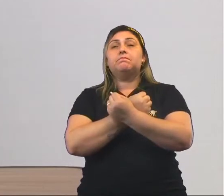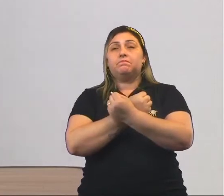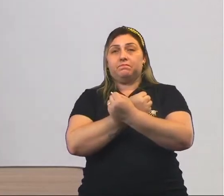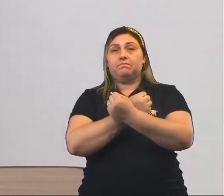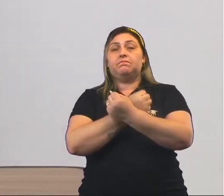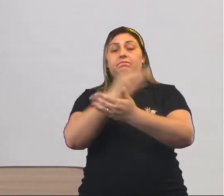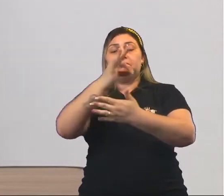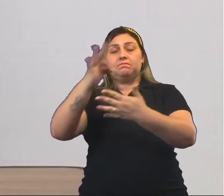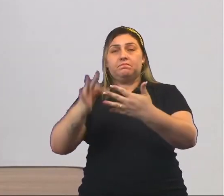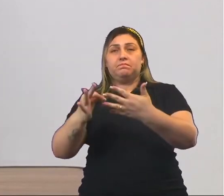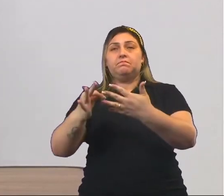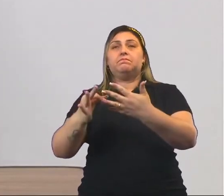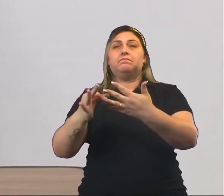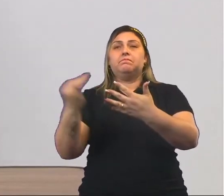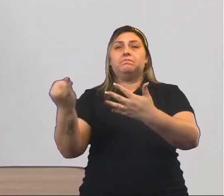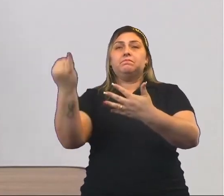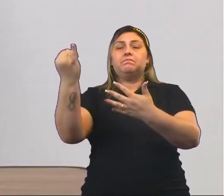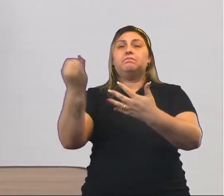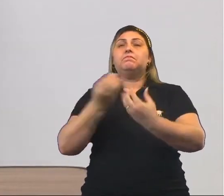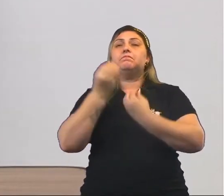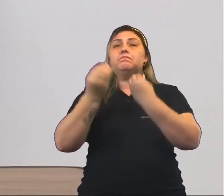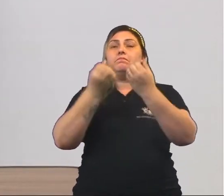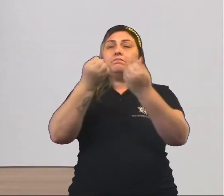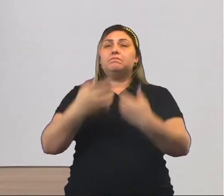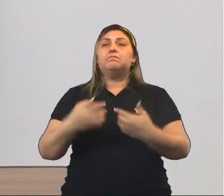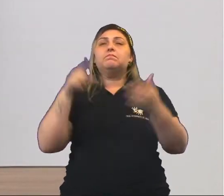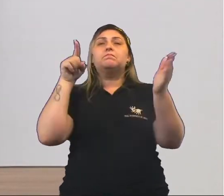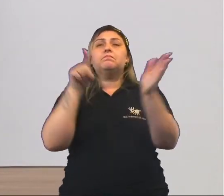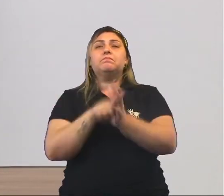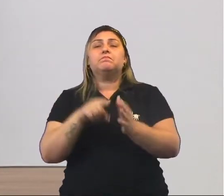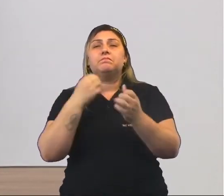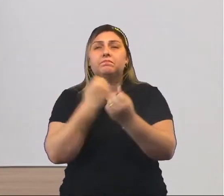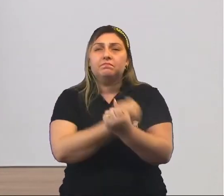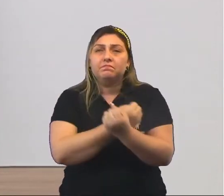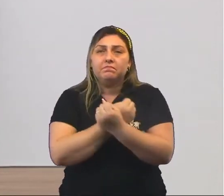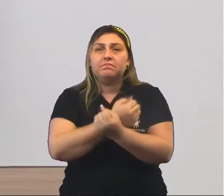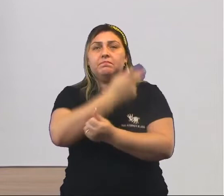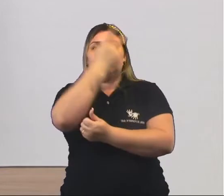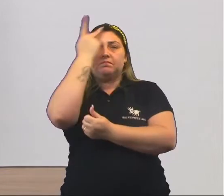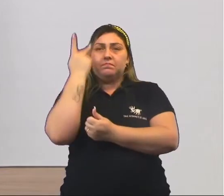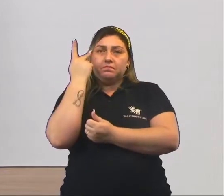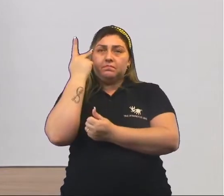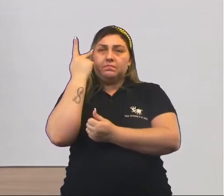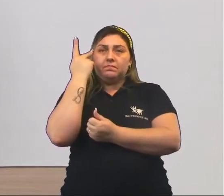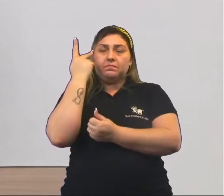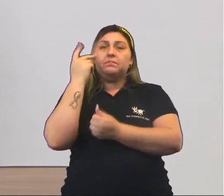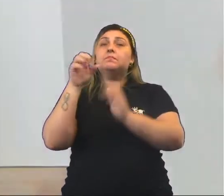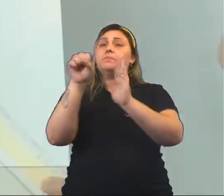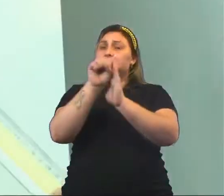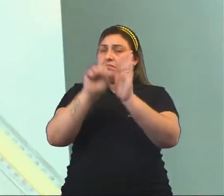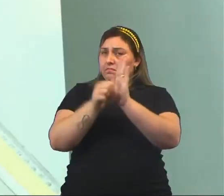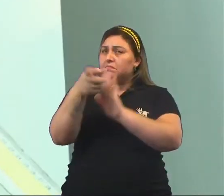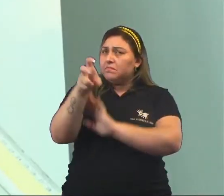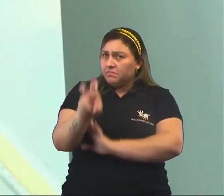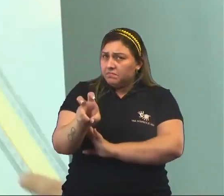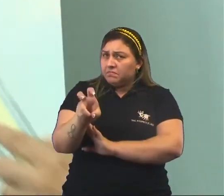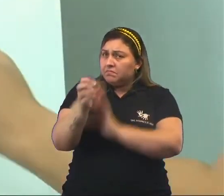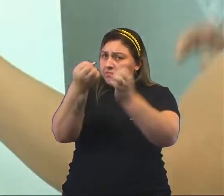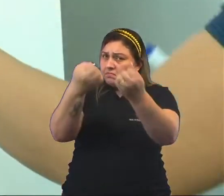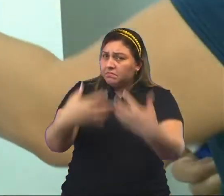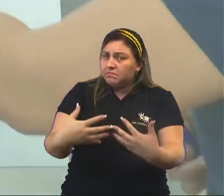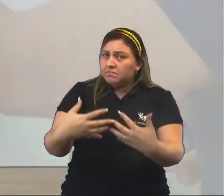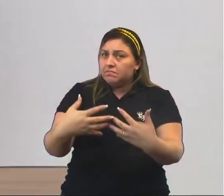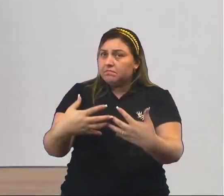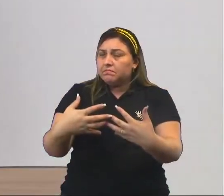É interessante como ele fala aqui, a outra pergunta. A escravização de pessoas em dissorço no século XV? Explique.